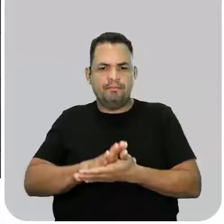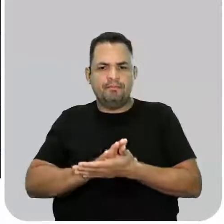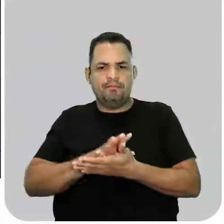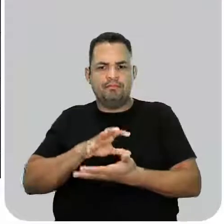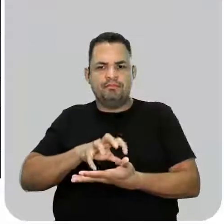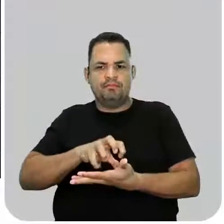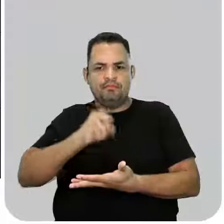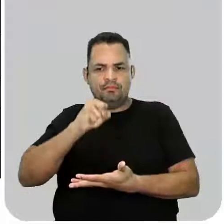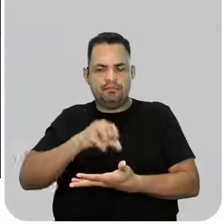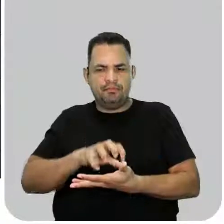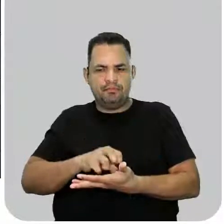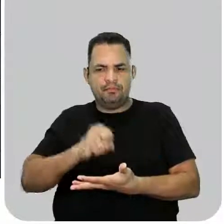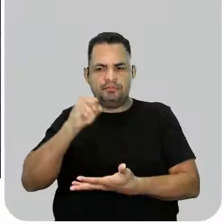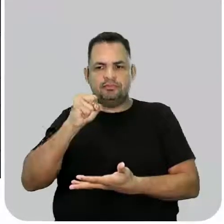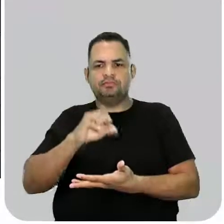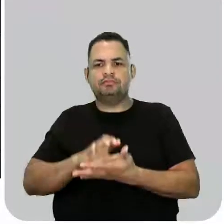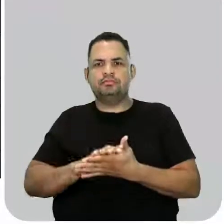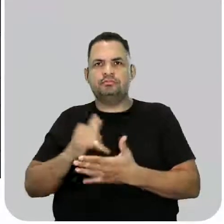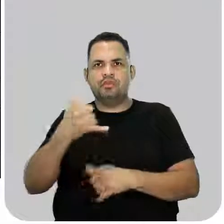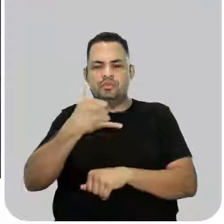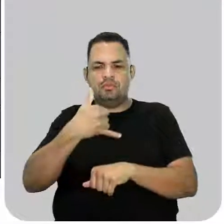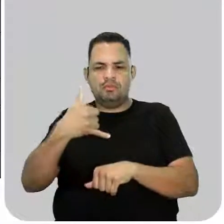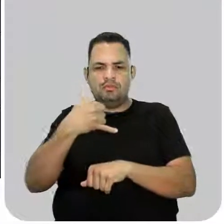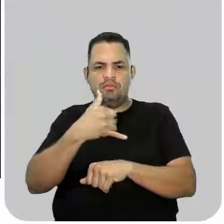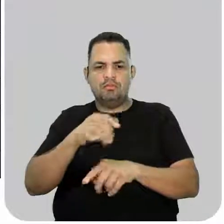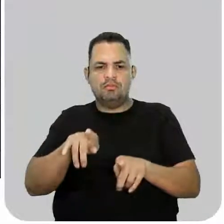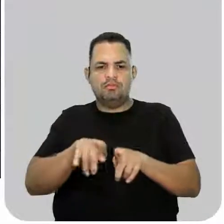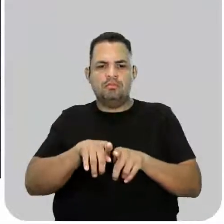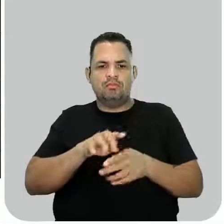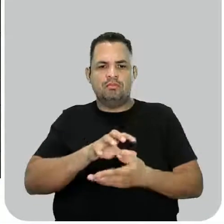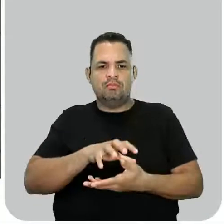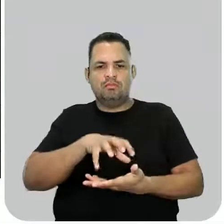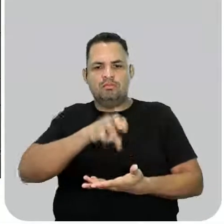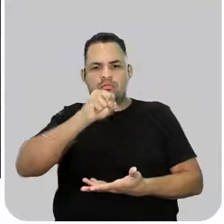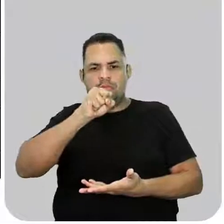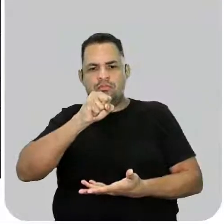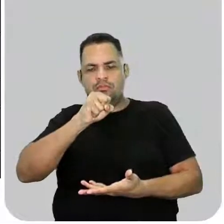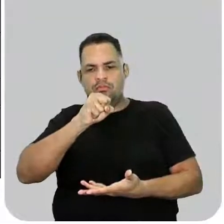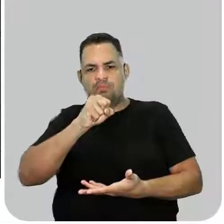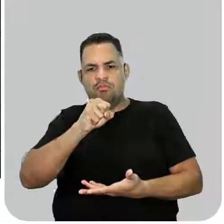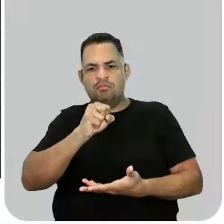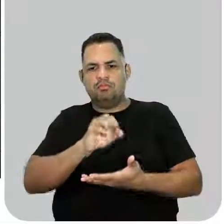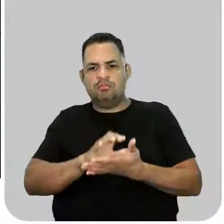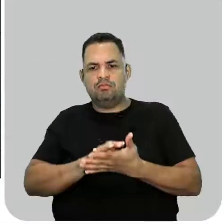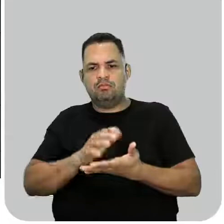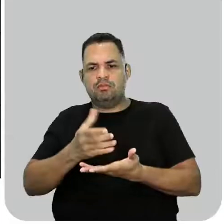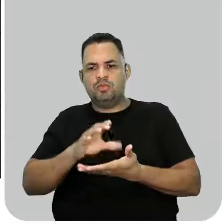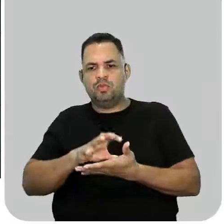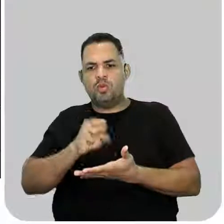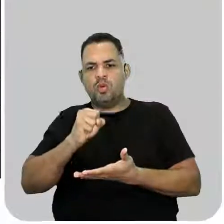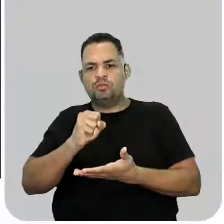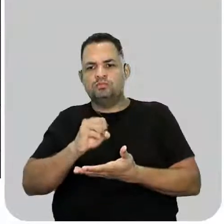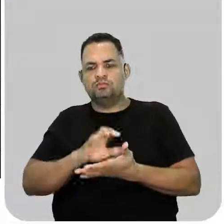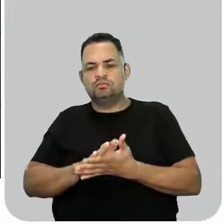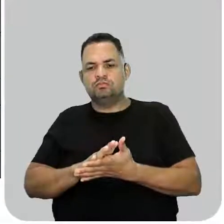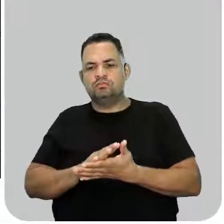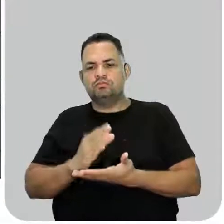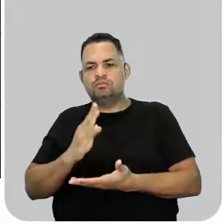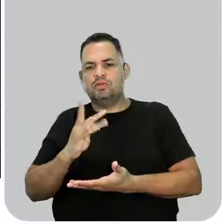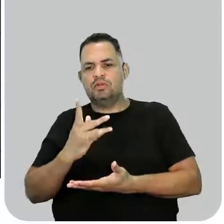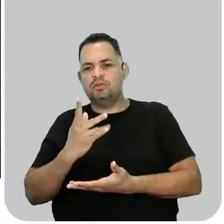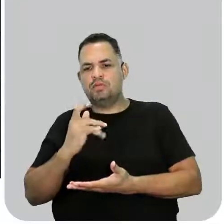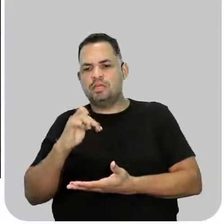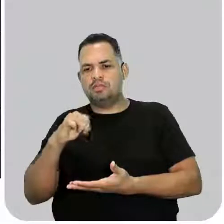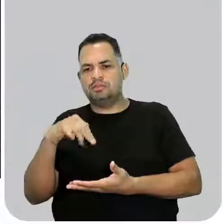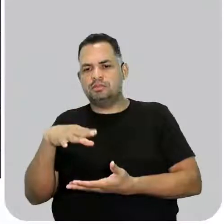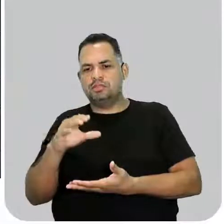a remoção parcial do óleo. E aí nós temos a extração, que é a obtenção do óleo bruto com o